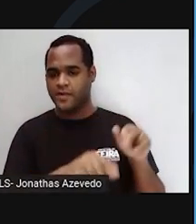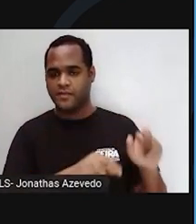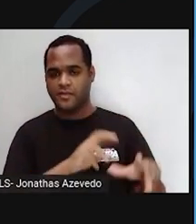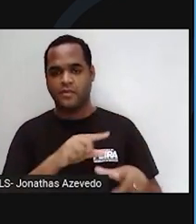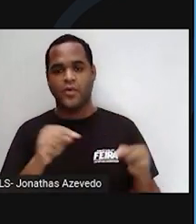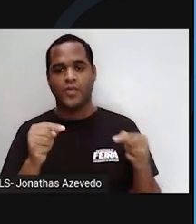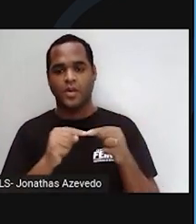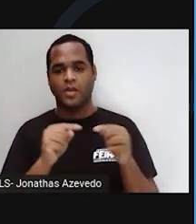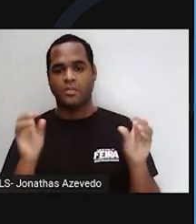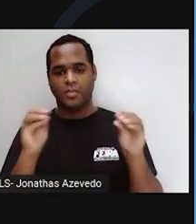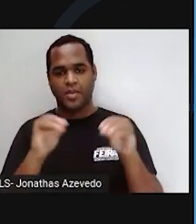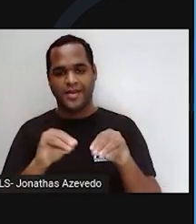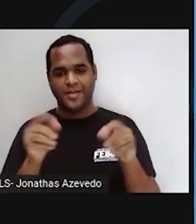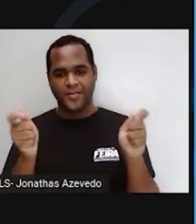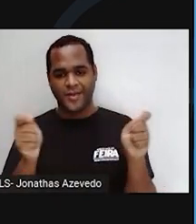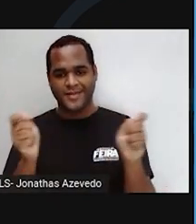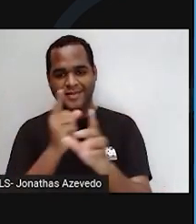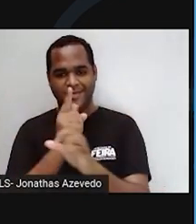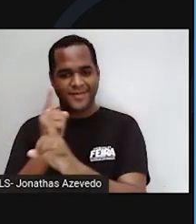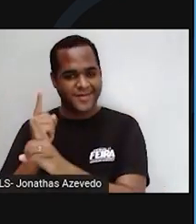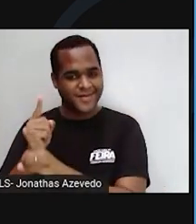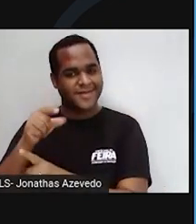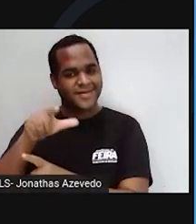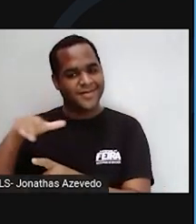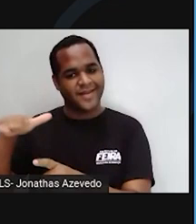ecossistemas que podemos encontrar na Terra.